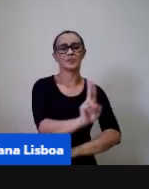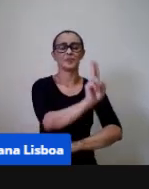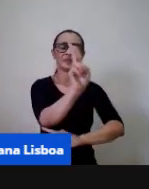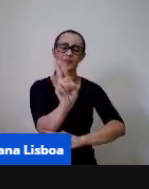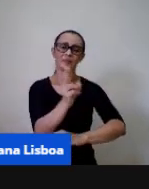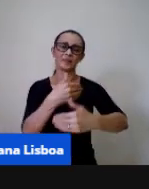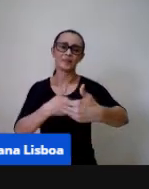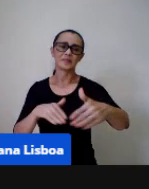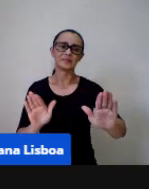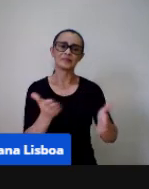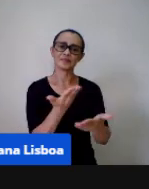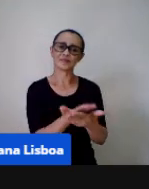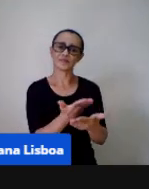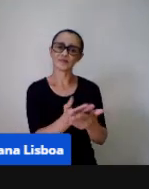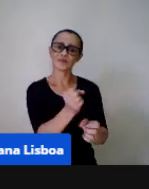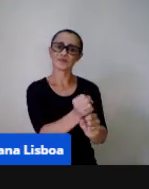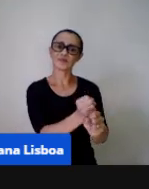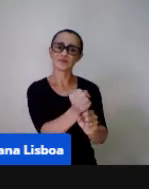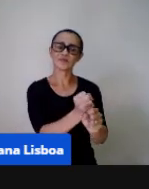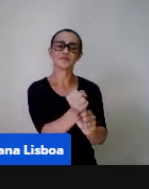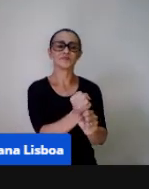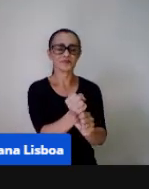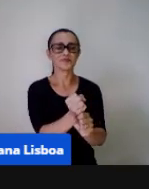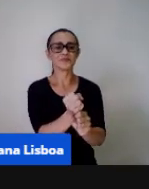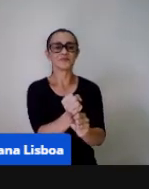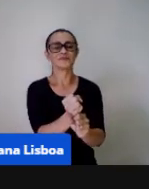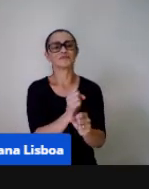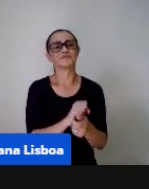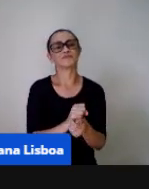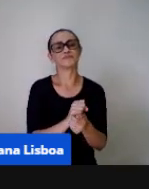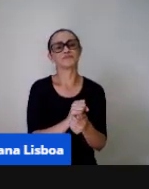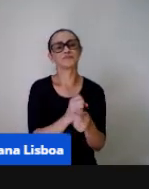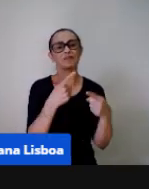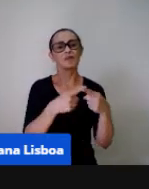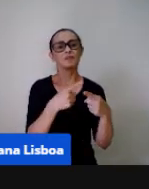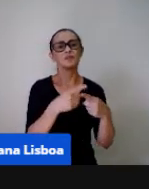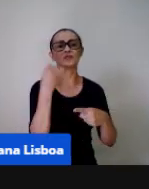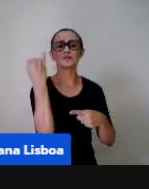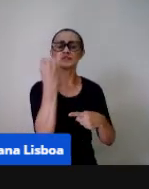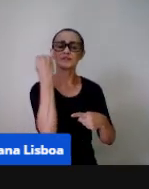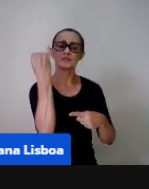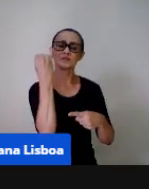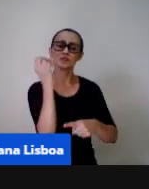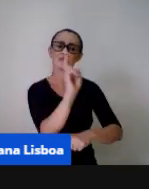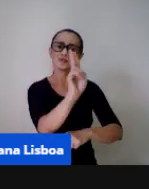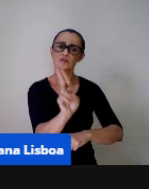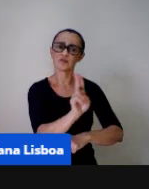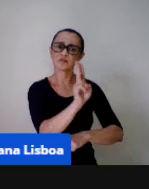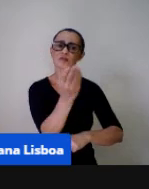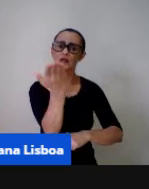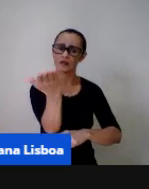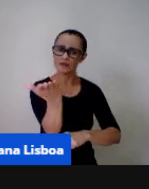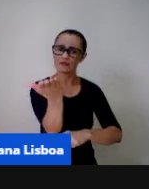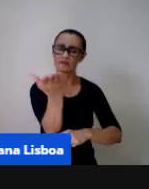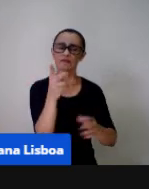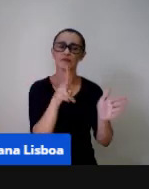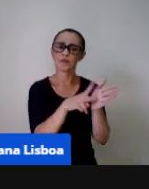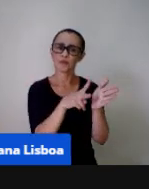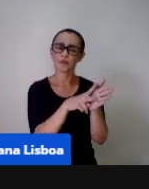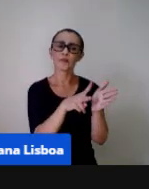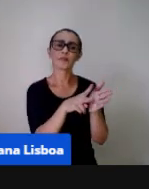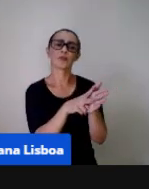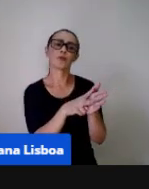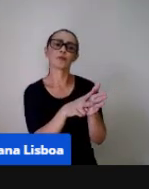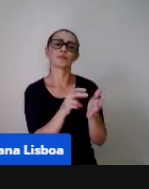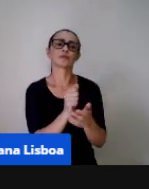no seu ano letivo na sua sala por que que é importante usar esse não aquele que a gente encontra